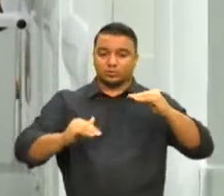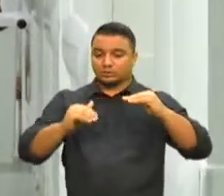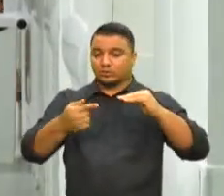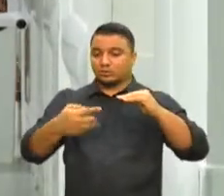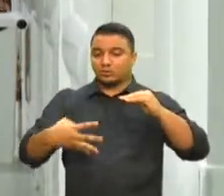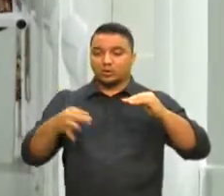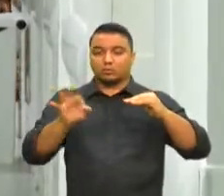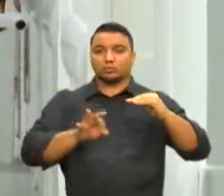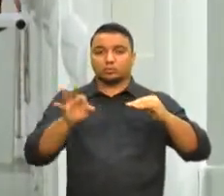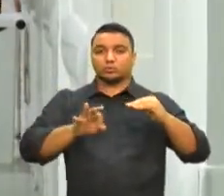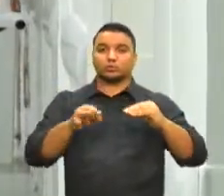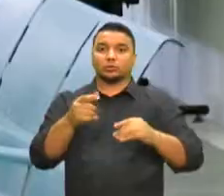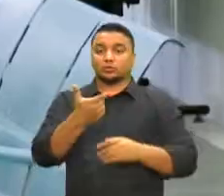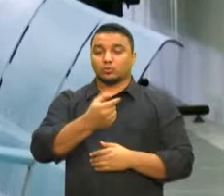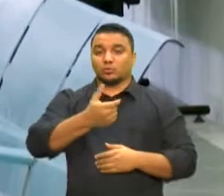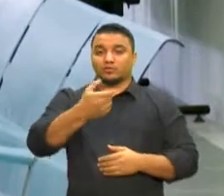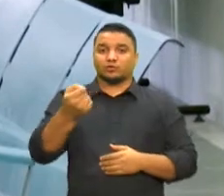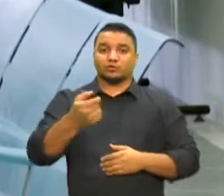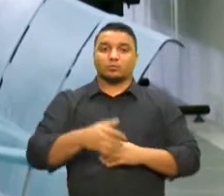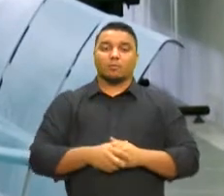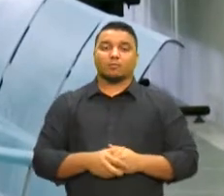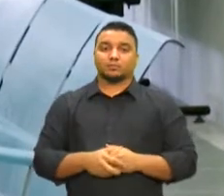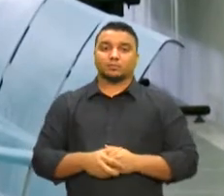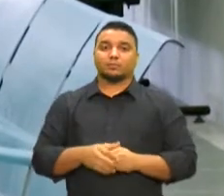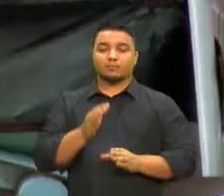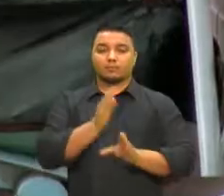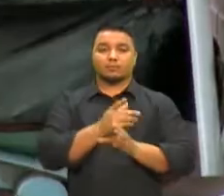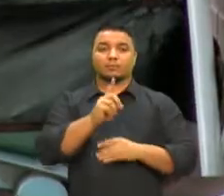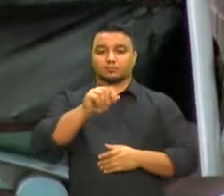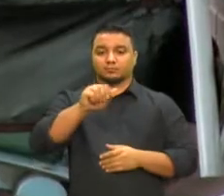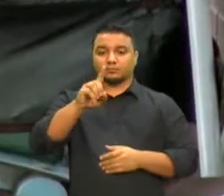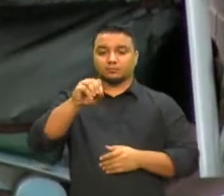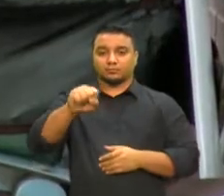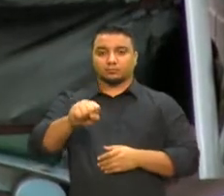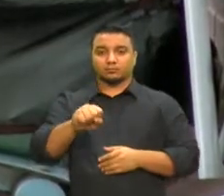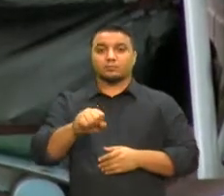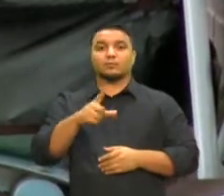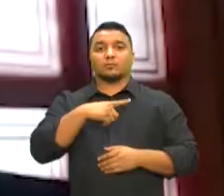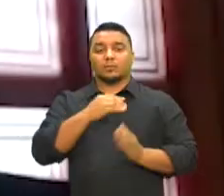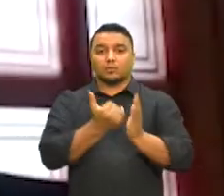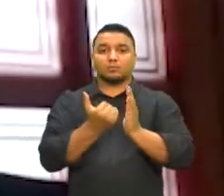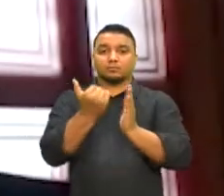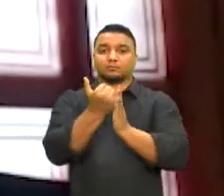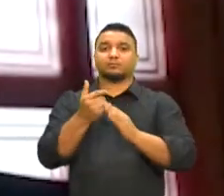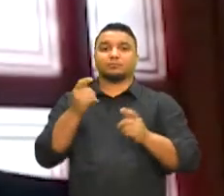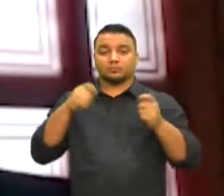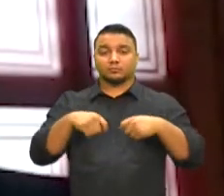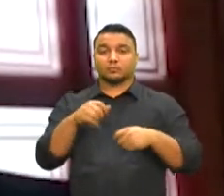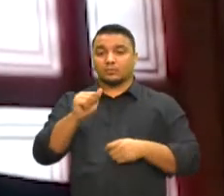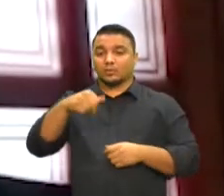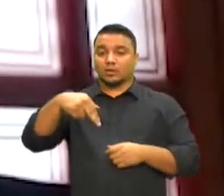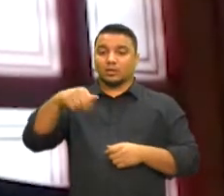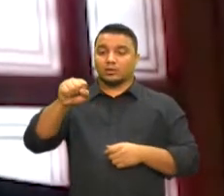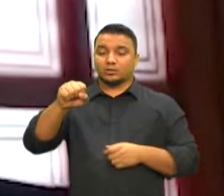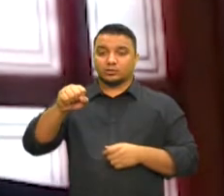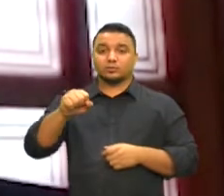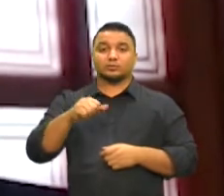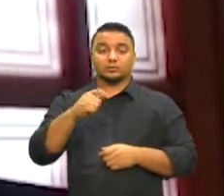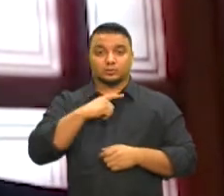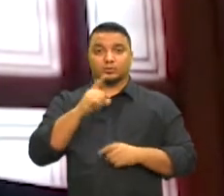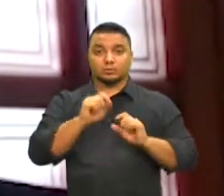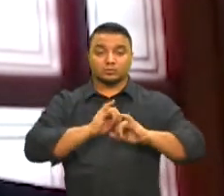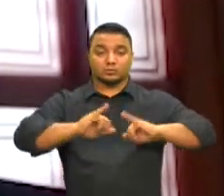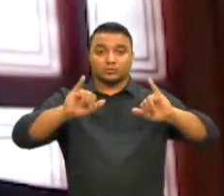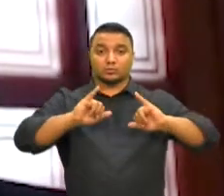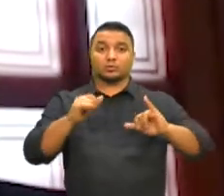% em 2020. Baseado nos dados e após aumentos sucessivos, a Agência Nacional de Saúde Suplementar, anunciou que